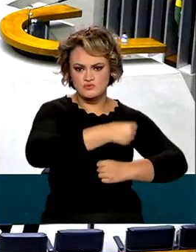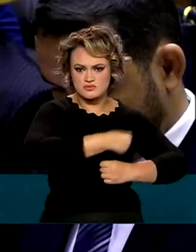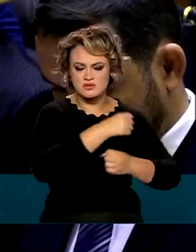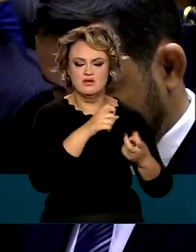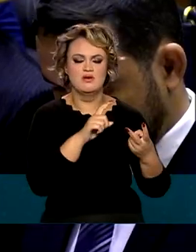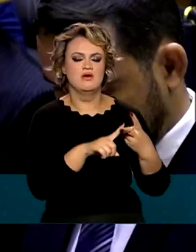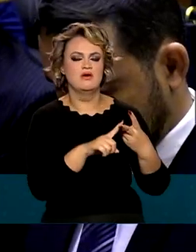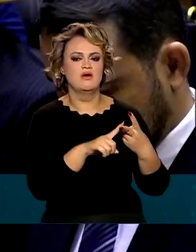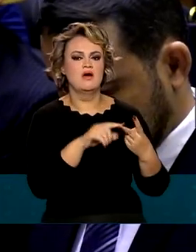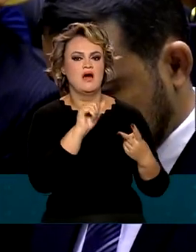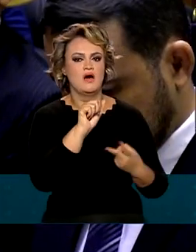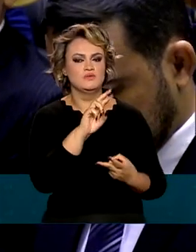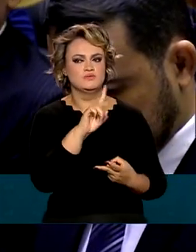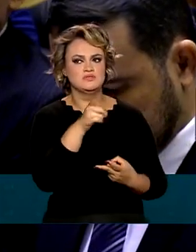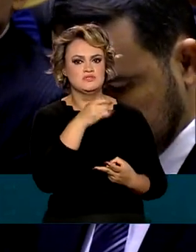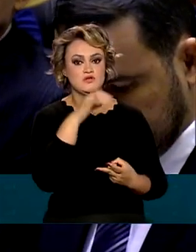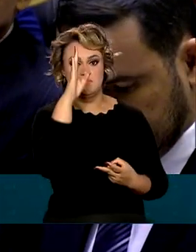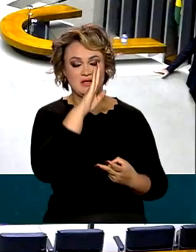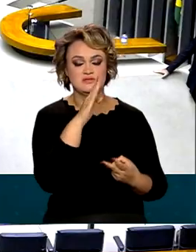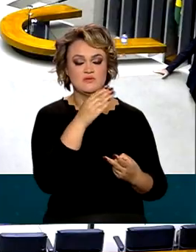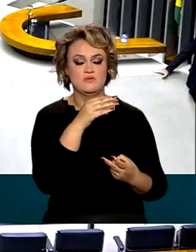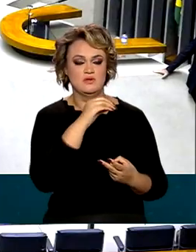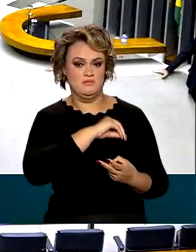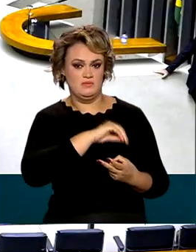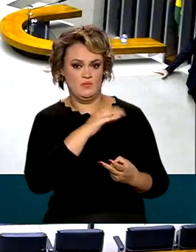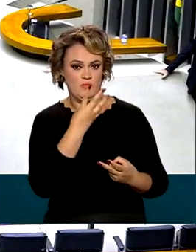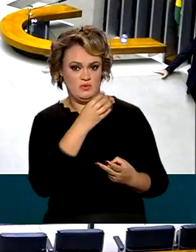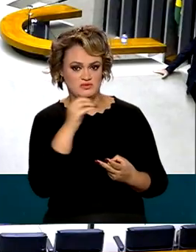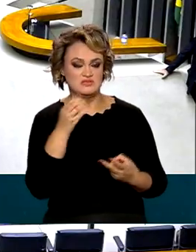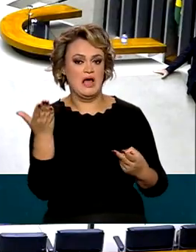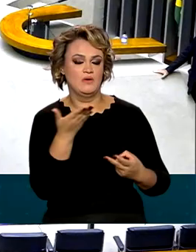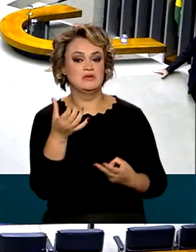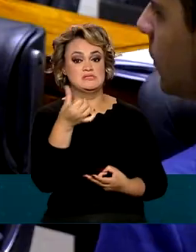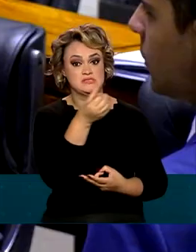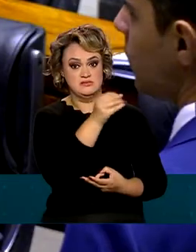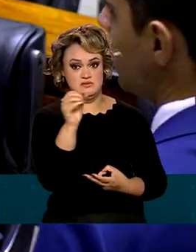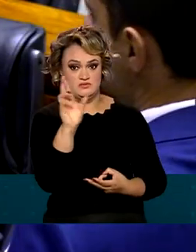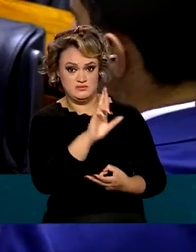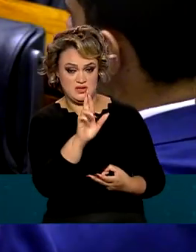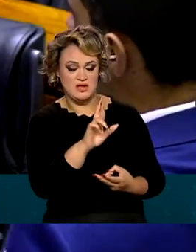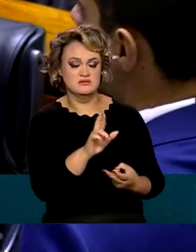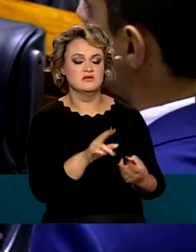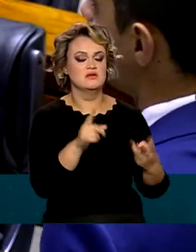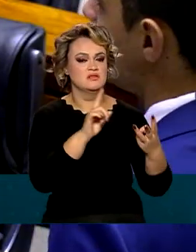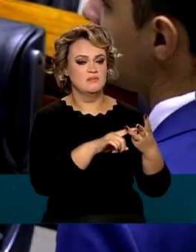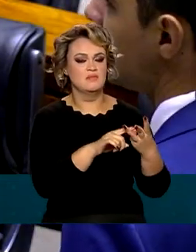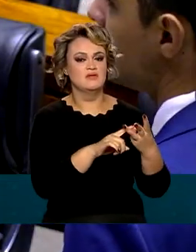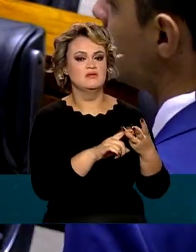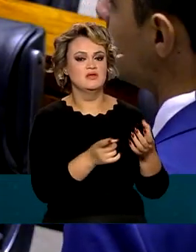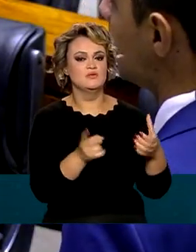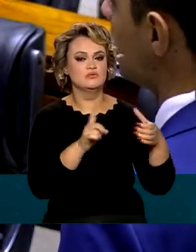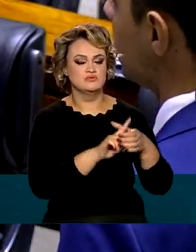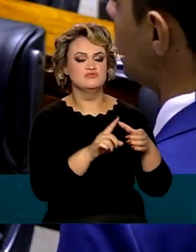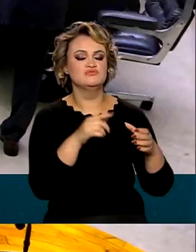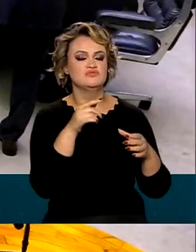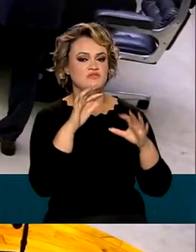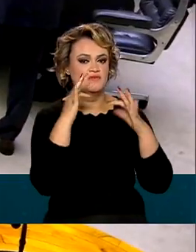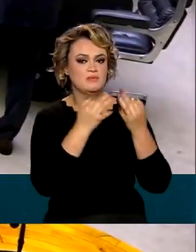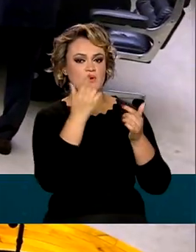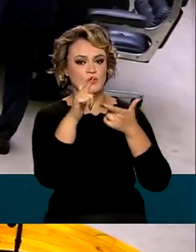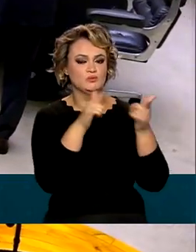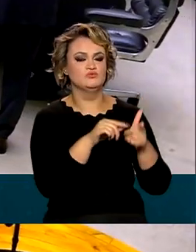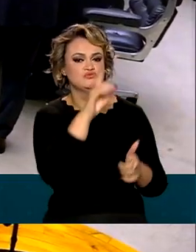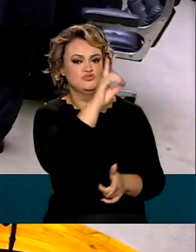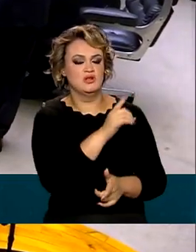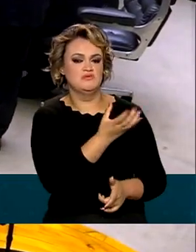aumento do Auxílio Brasil, que vai passar de 400 reais para 600 reais, e ainda a inclusão de mais famílias também no